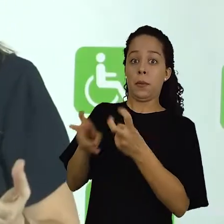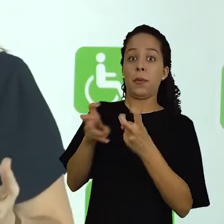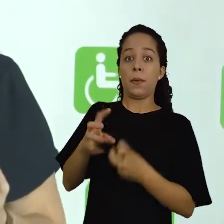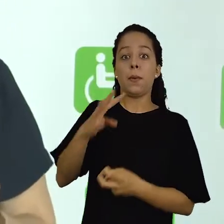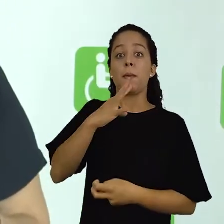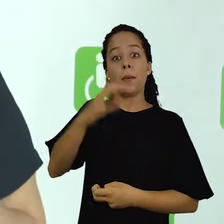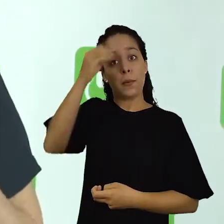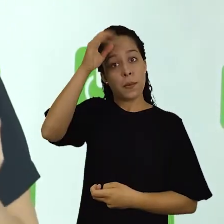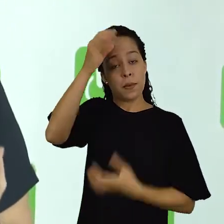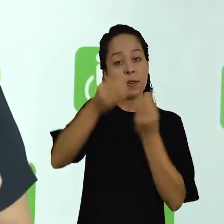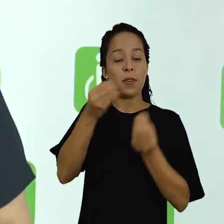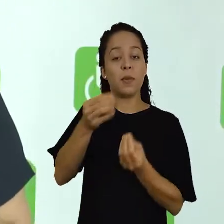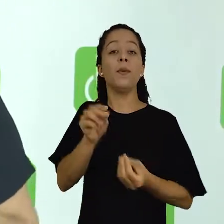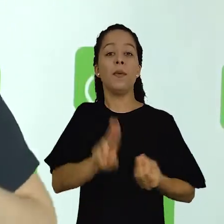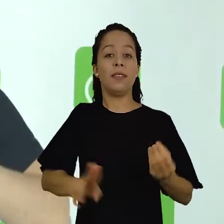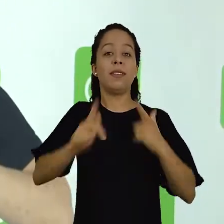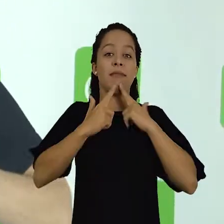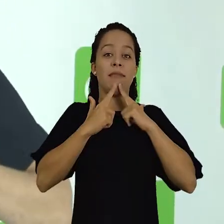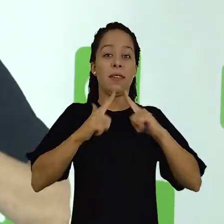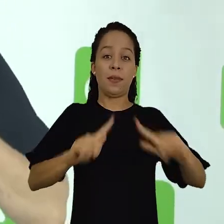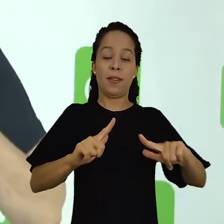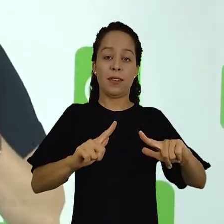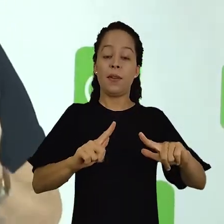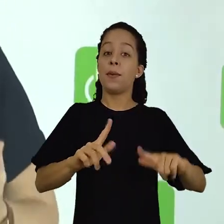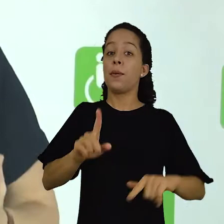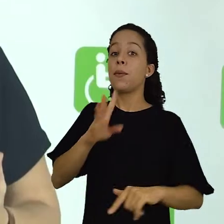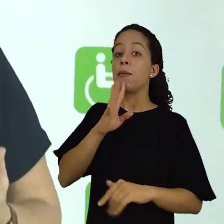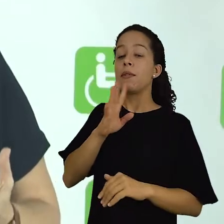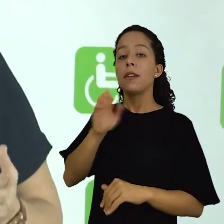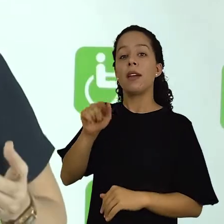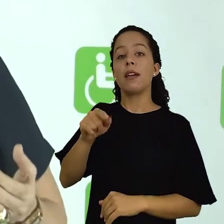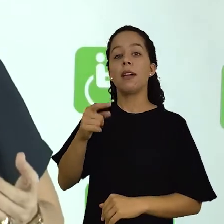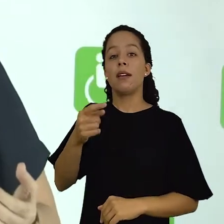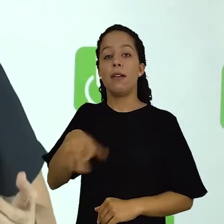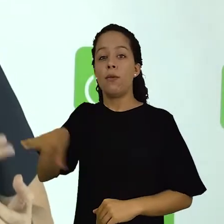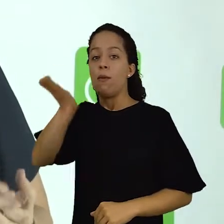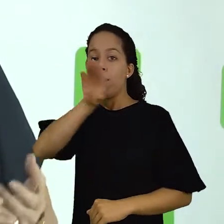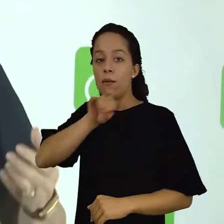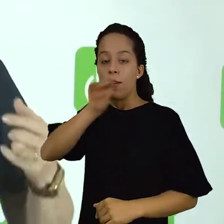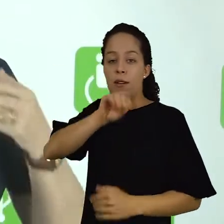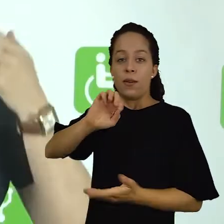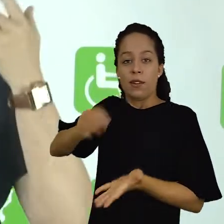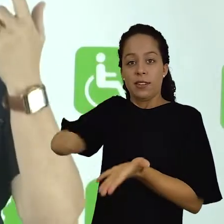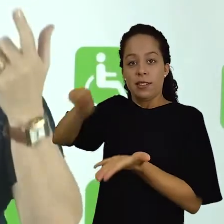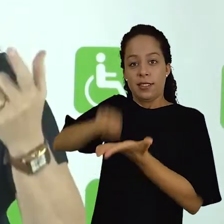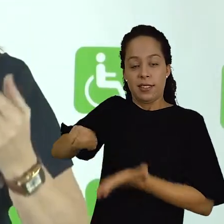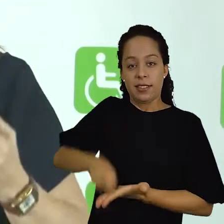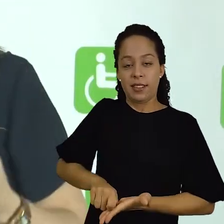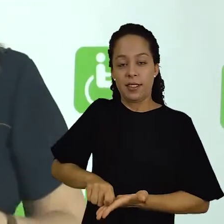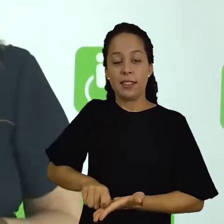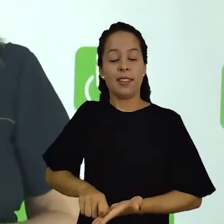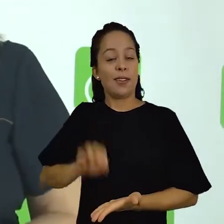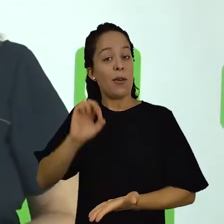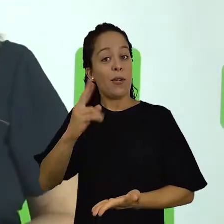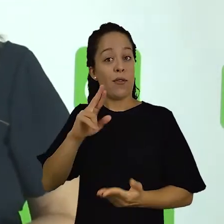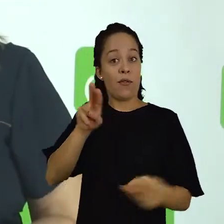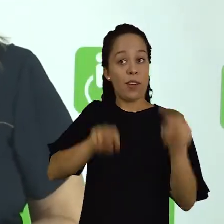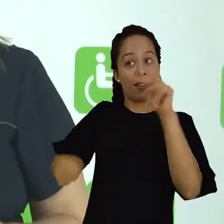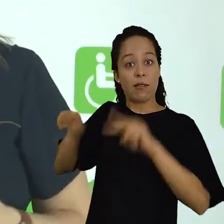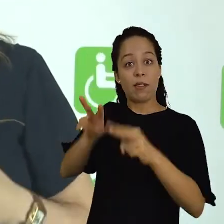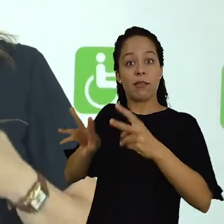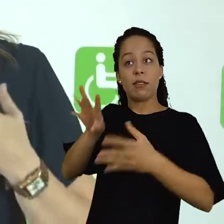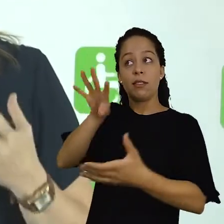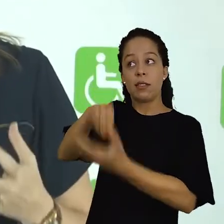conhecimento por meio da linguagem, transmitindo ou de forma oral, ou de forma escrita, ou de forma